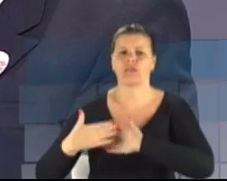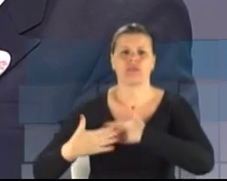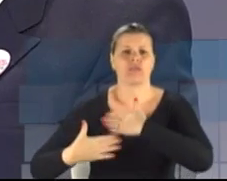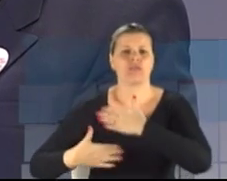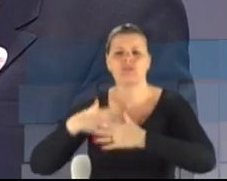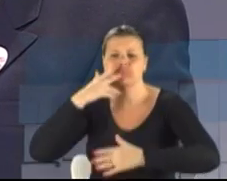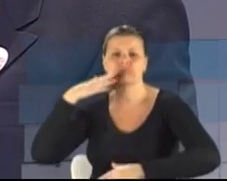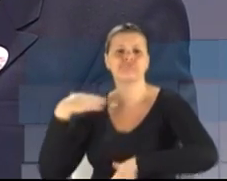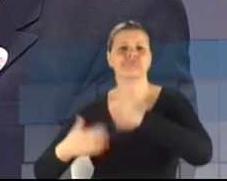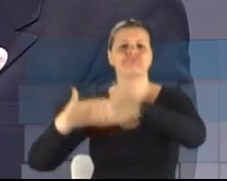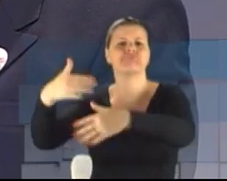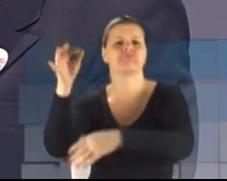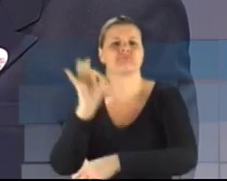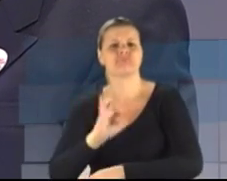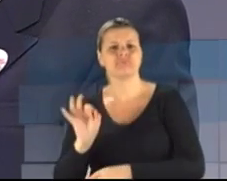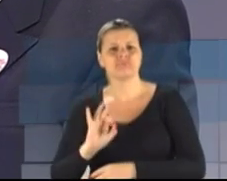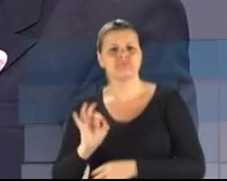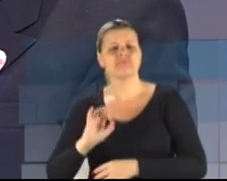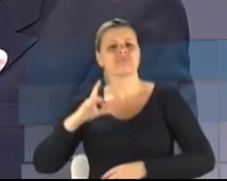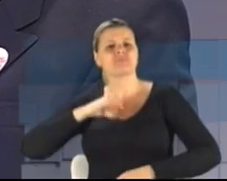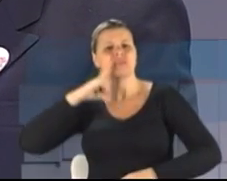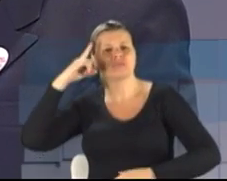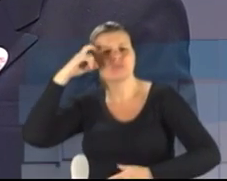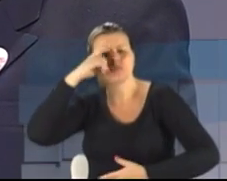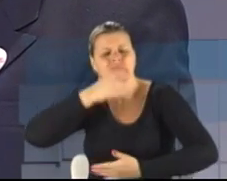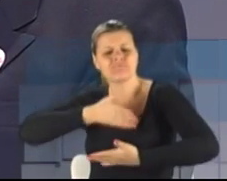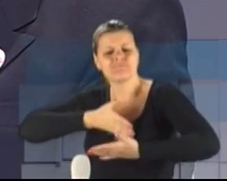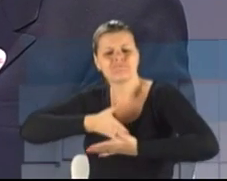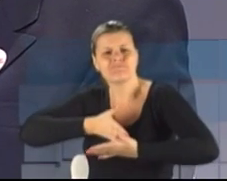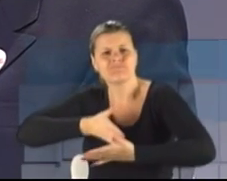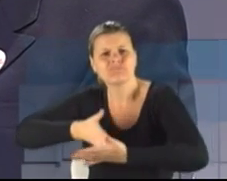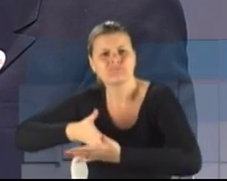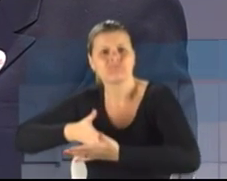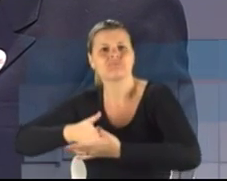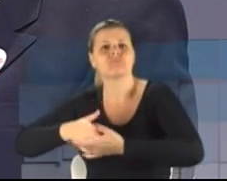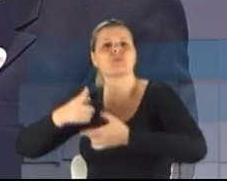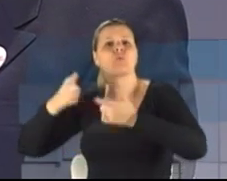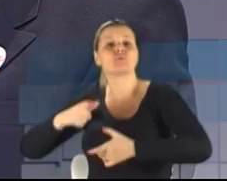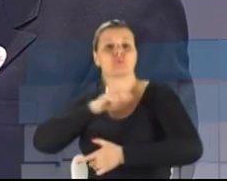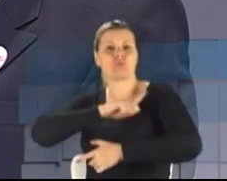avançam, cria-se dificuldade, onde tem a mão do governo.